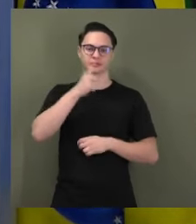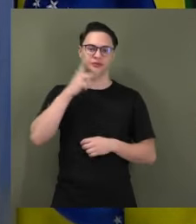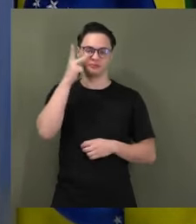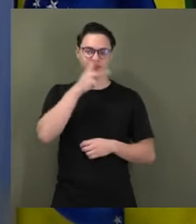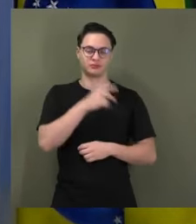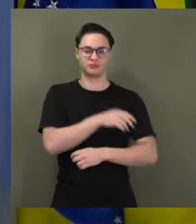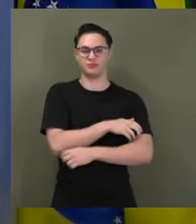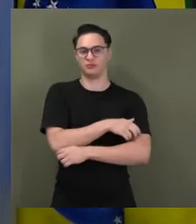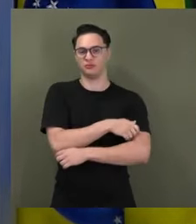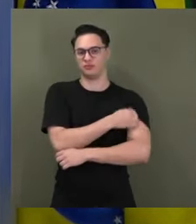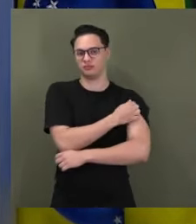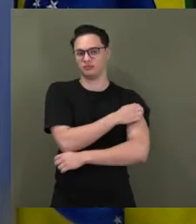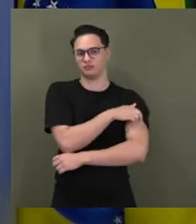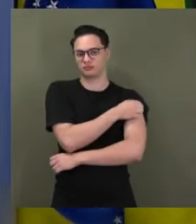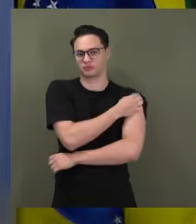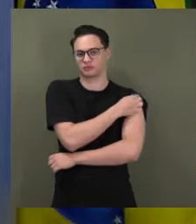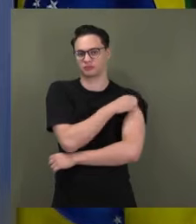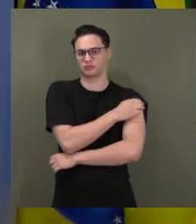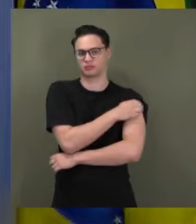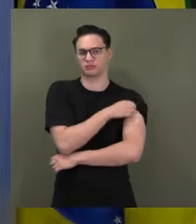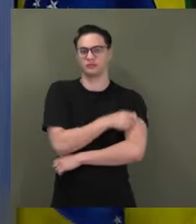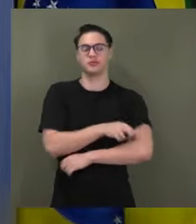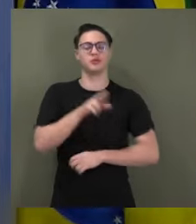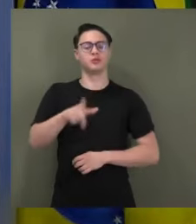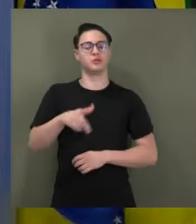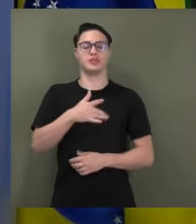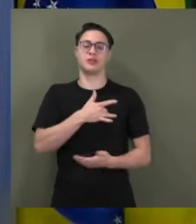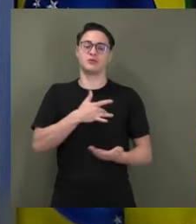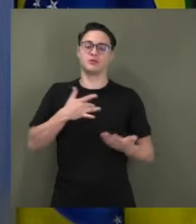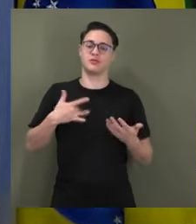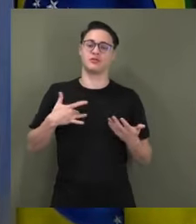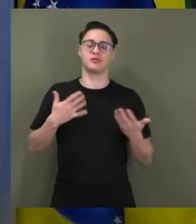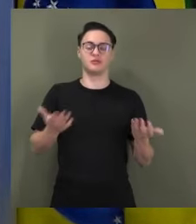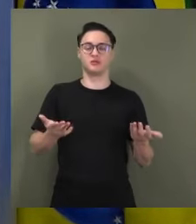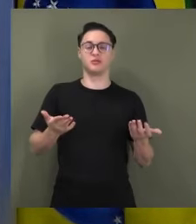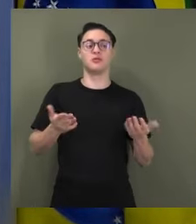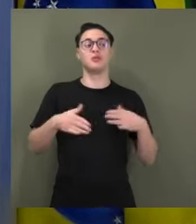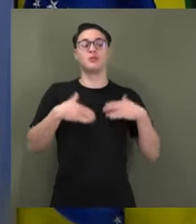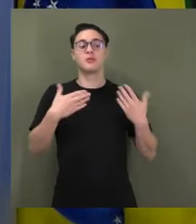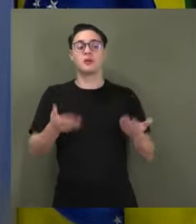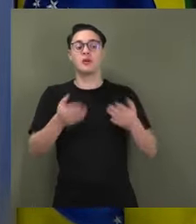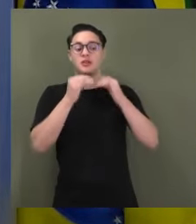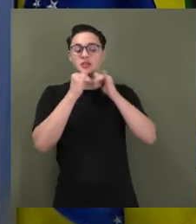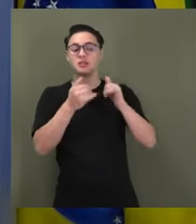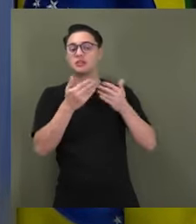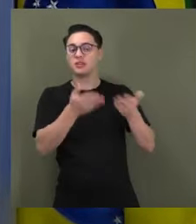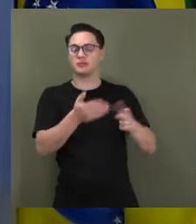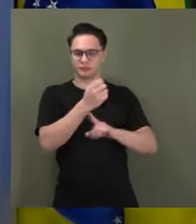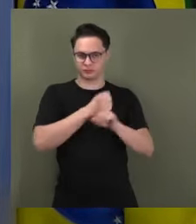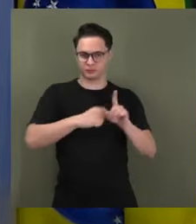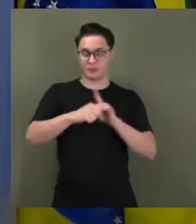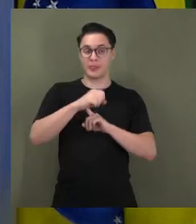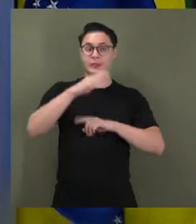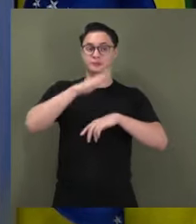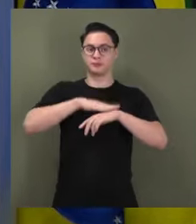Não é saudável para a democracia. Qual é a mensagem que se passa em relação a isso? Ainda durante a posse,